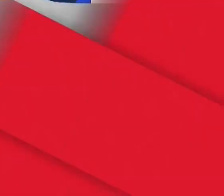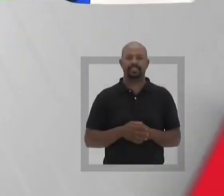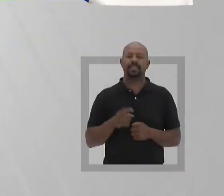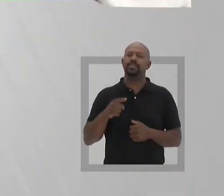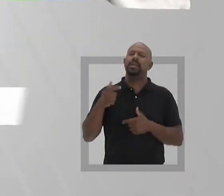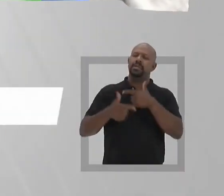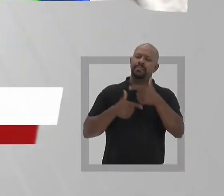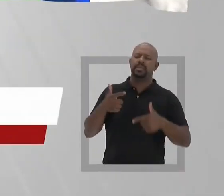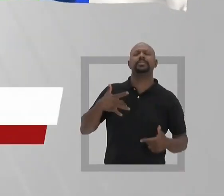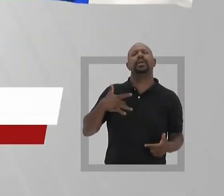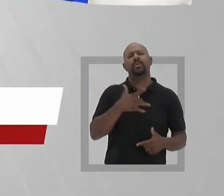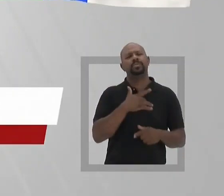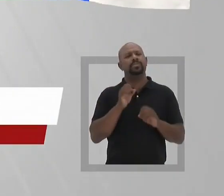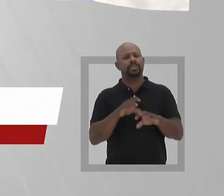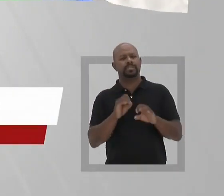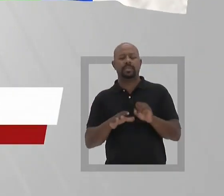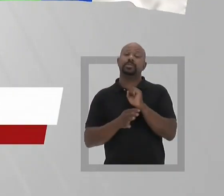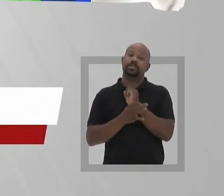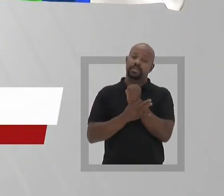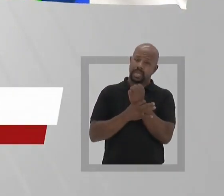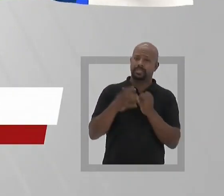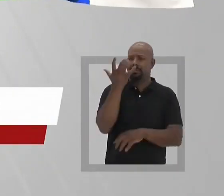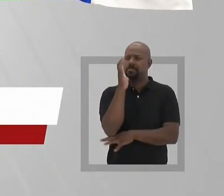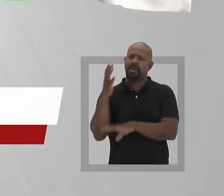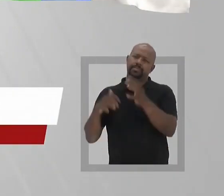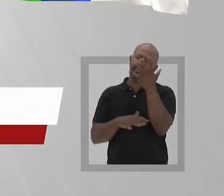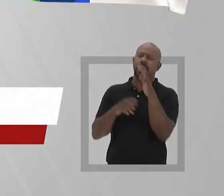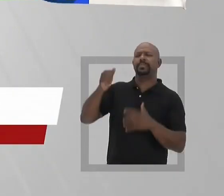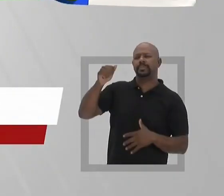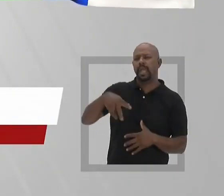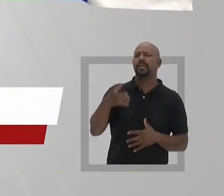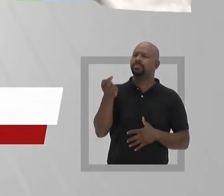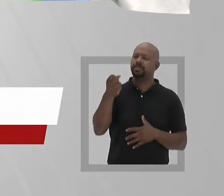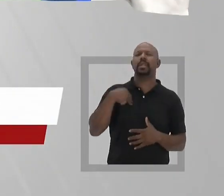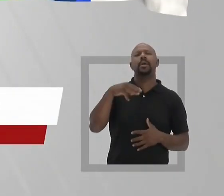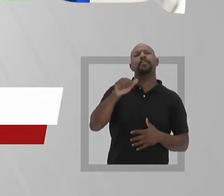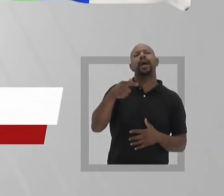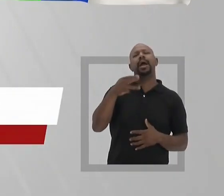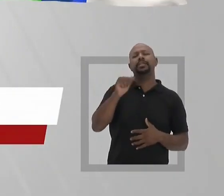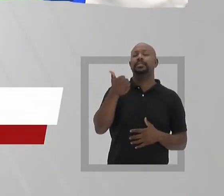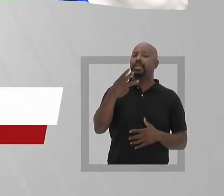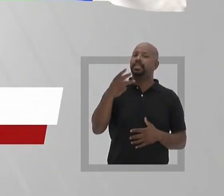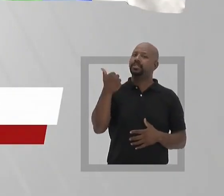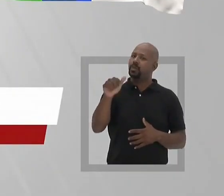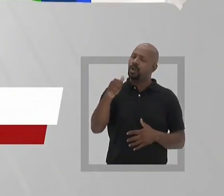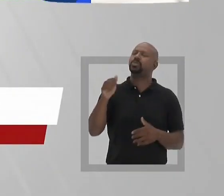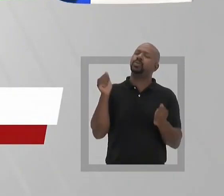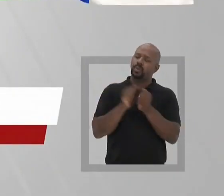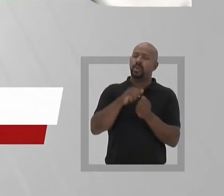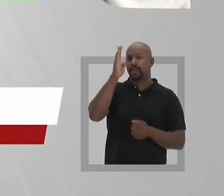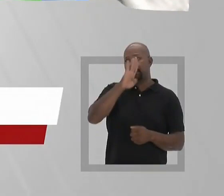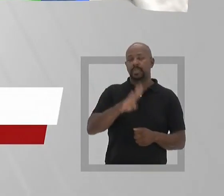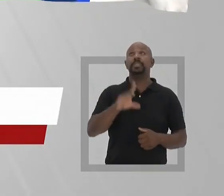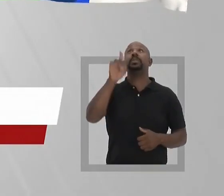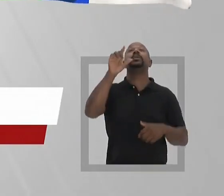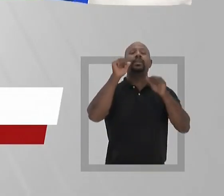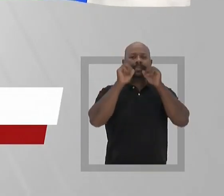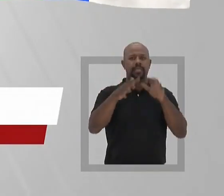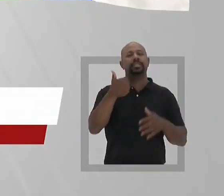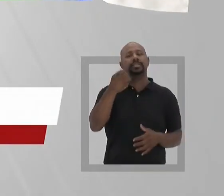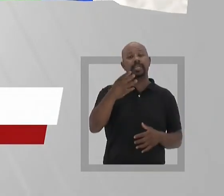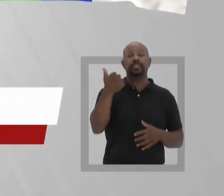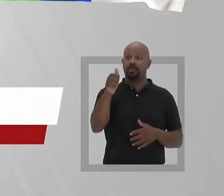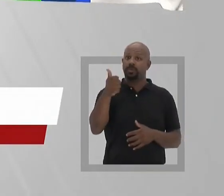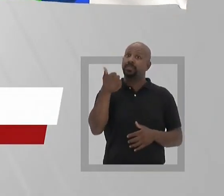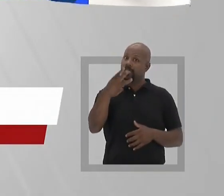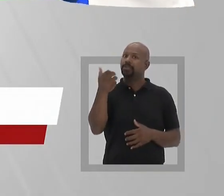13, 21. Pelo emprego, saúde, educação, segurança, meio ambiente, pelo aposentário e pessoalista. Vote Marque, 13, 11. Vamos juntos pelo Brasil. Que Deus nos